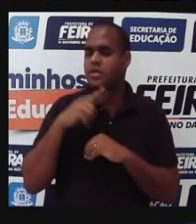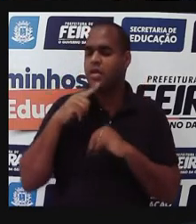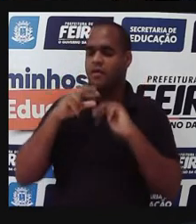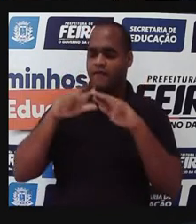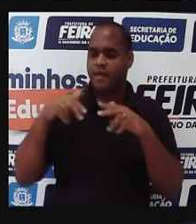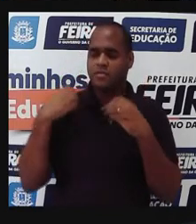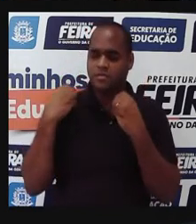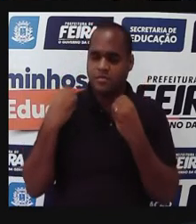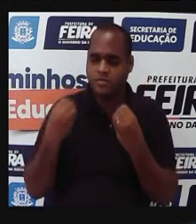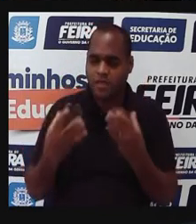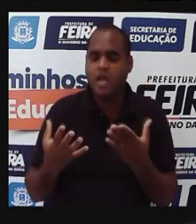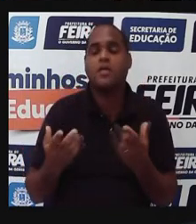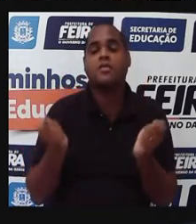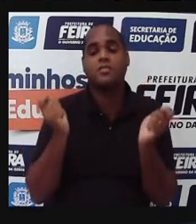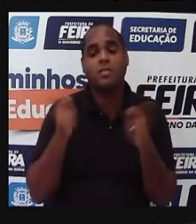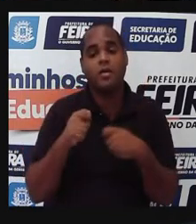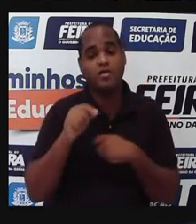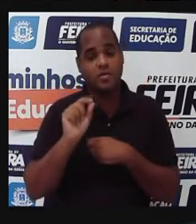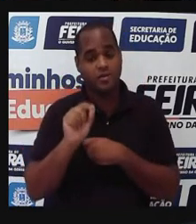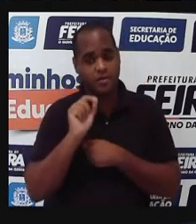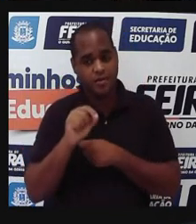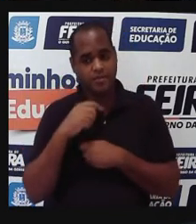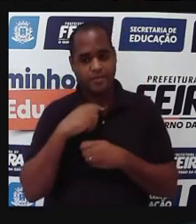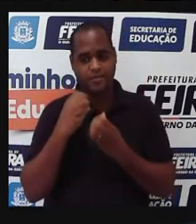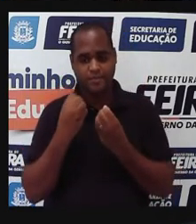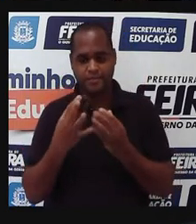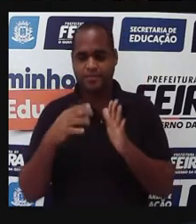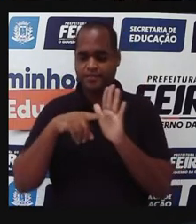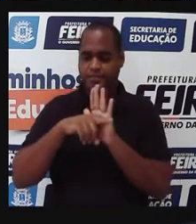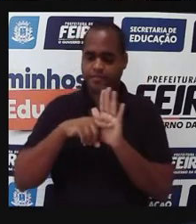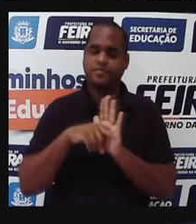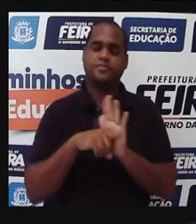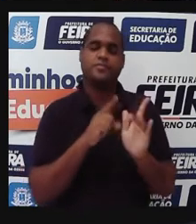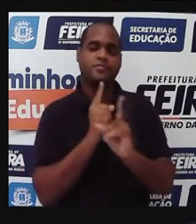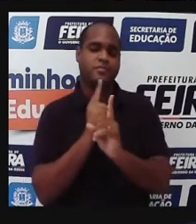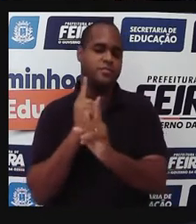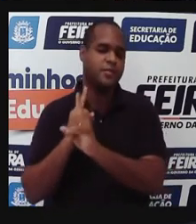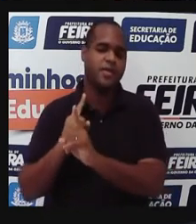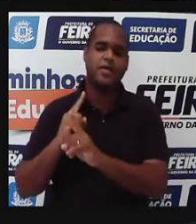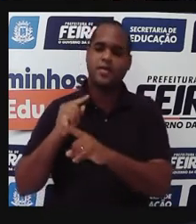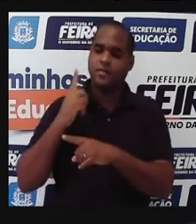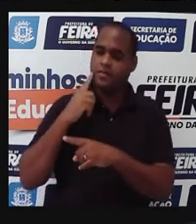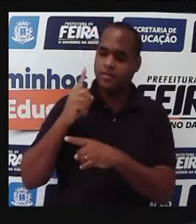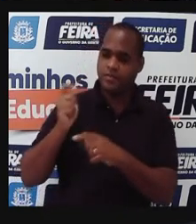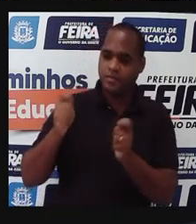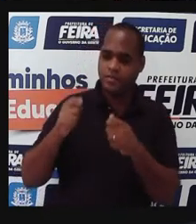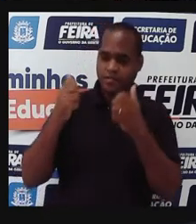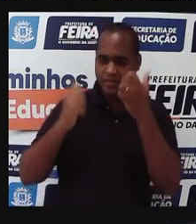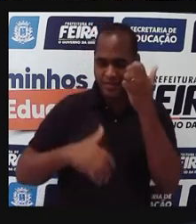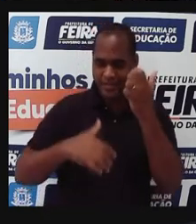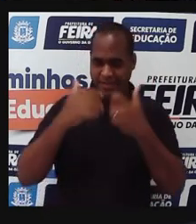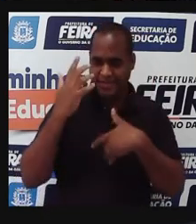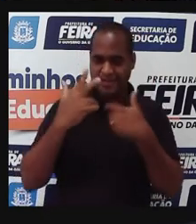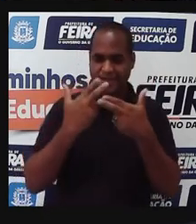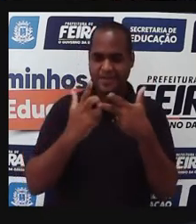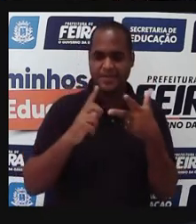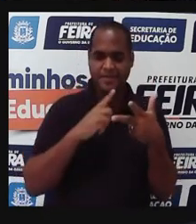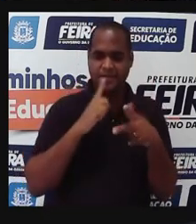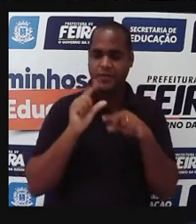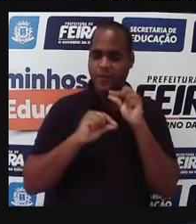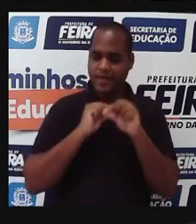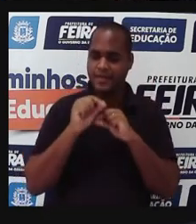recursos, né, então os investimentos em pesquisa para esses grandes laboratórios, elas não existem, né?